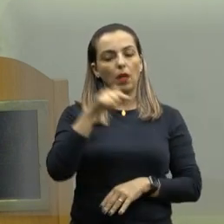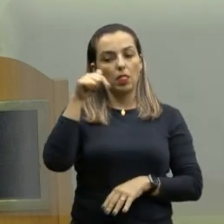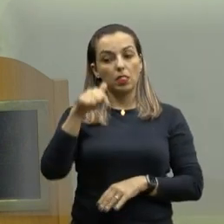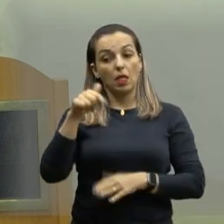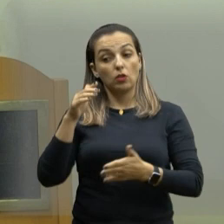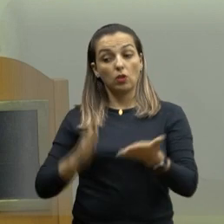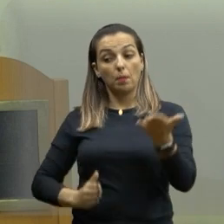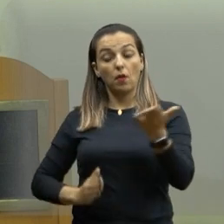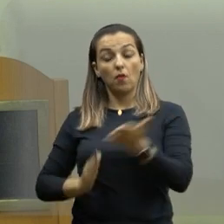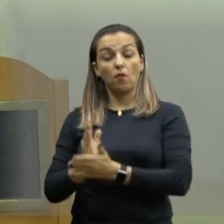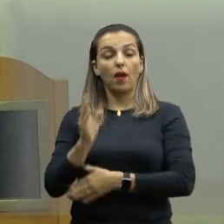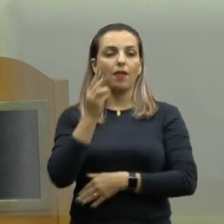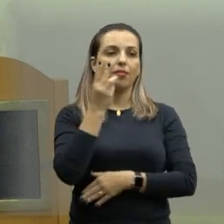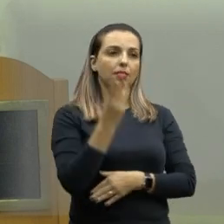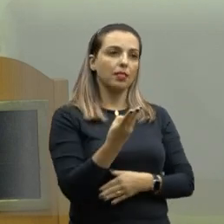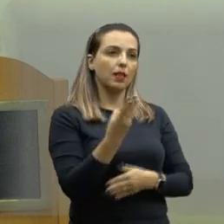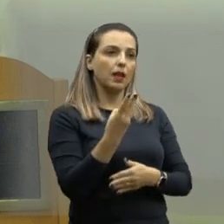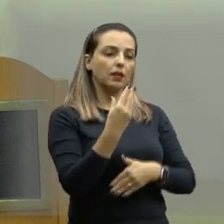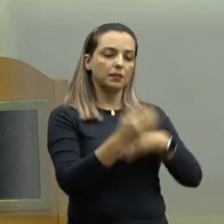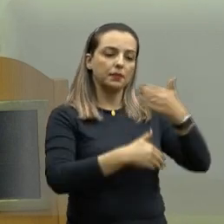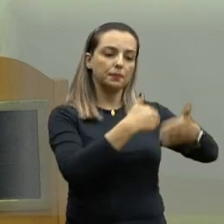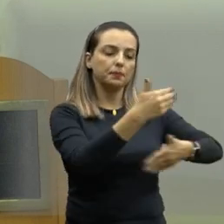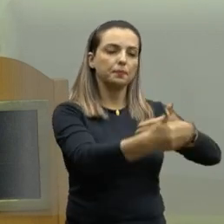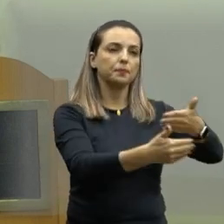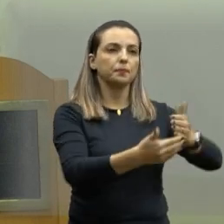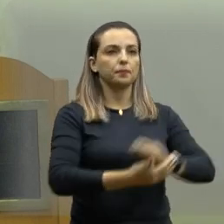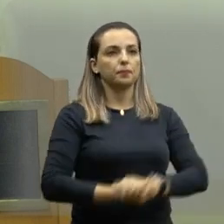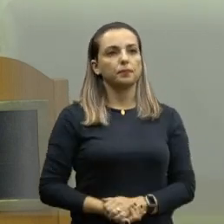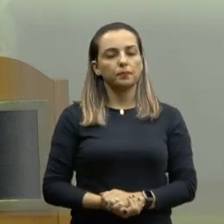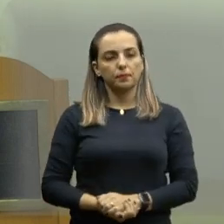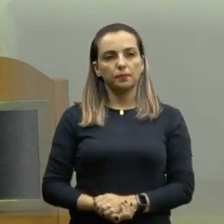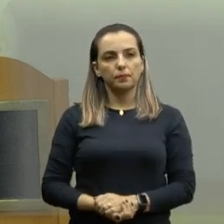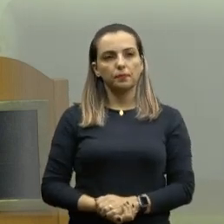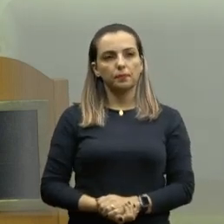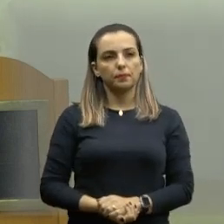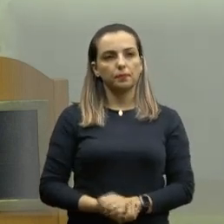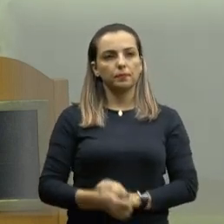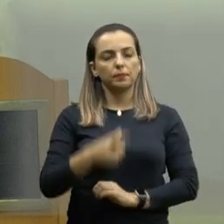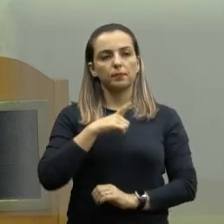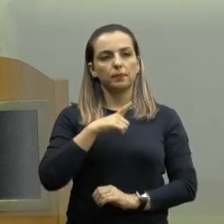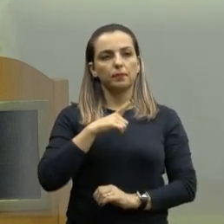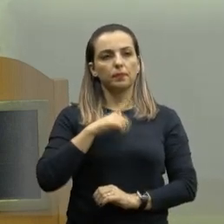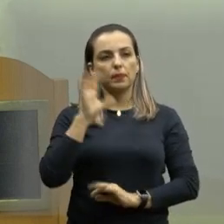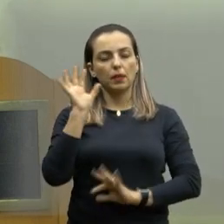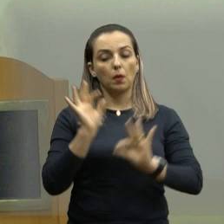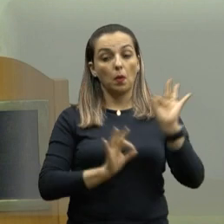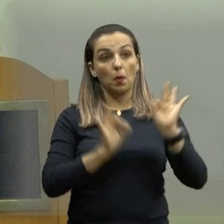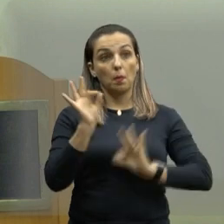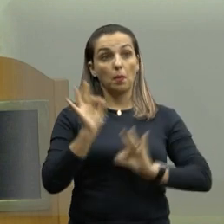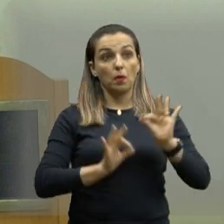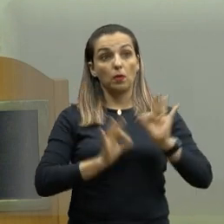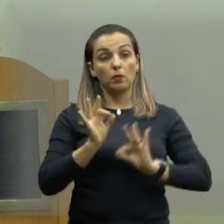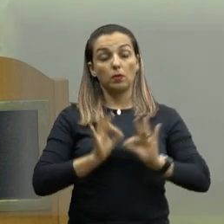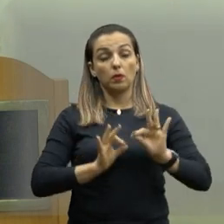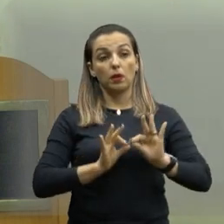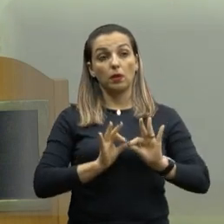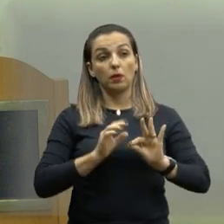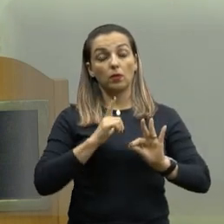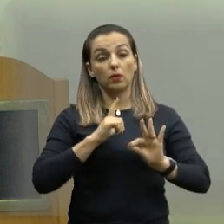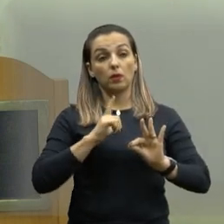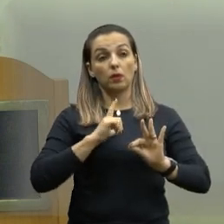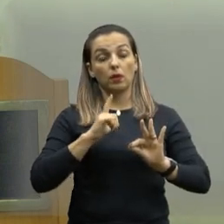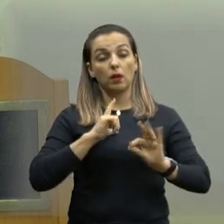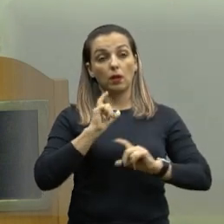aprovados e três em andamento. Nós estamos com um projeto que inclui na semana